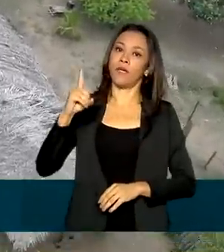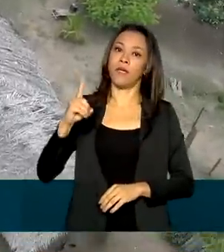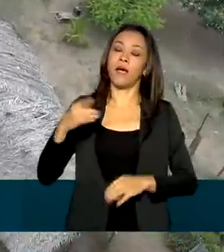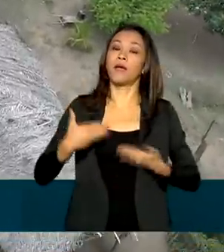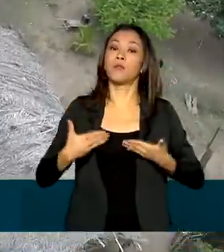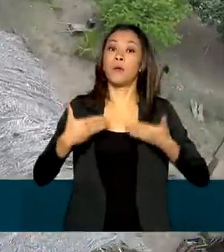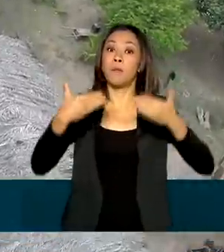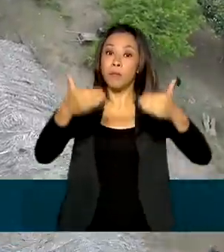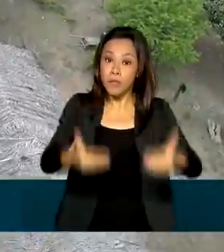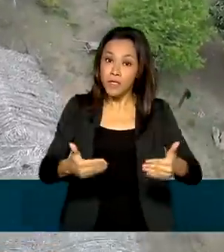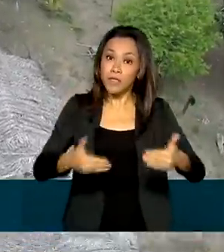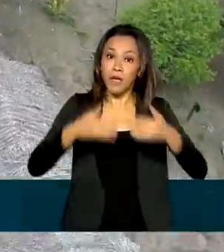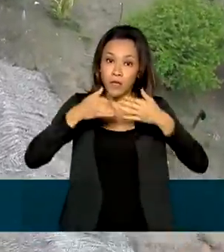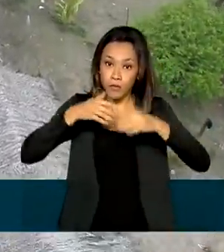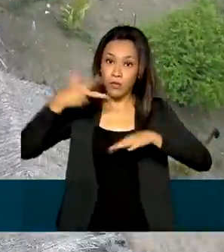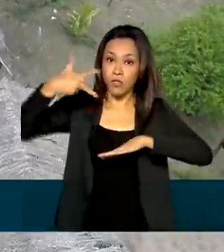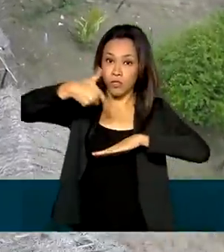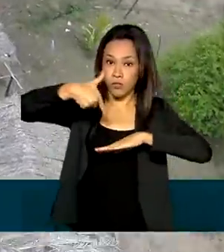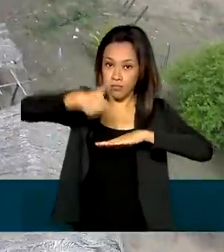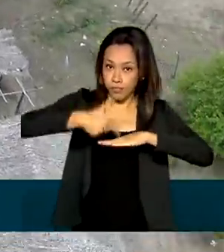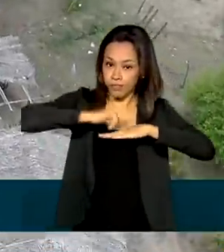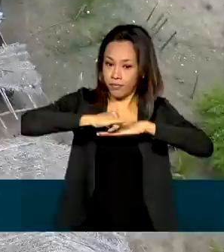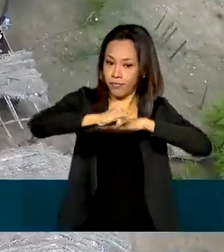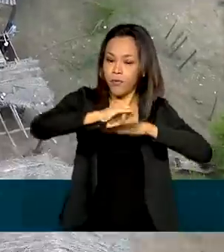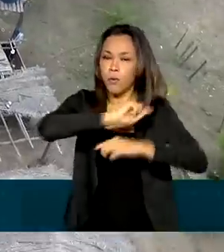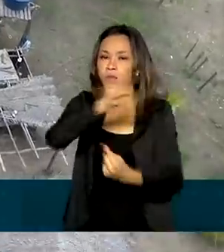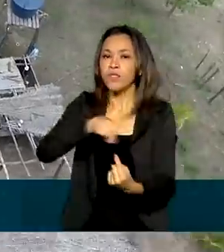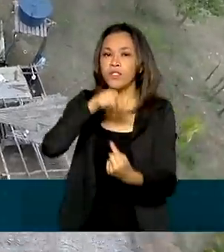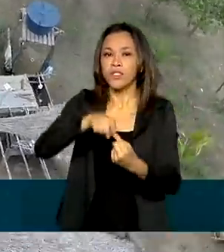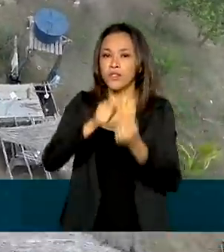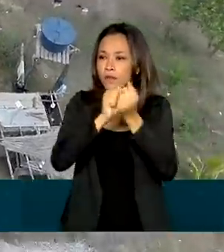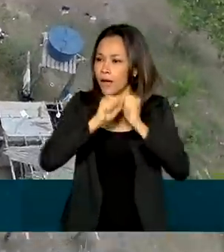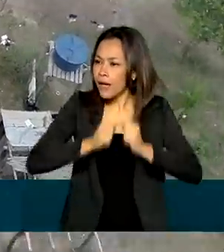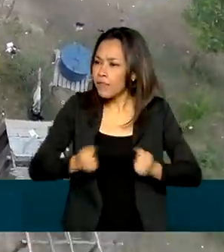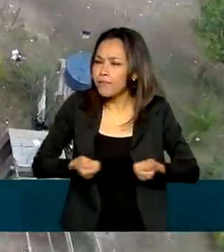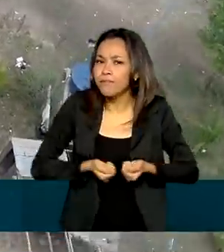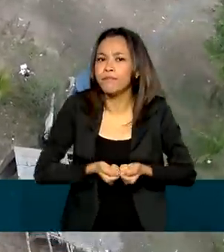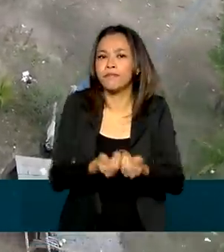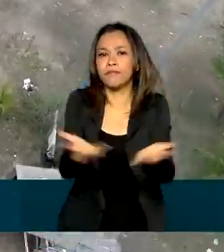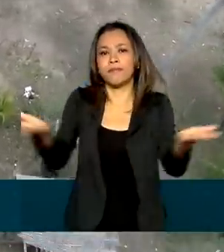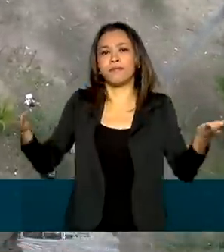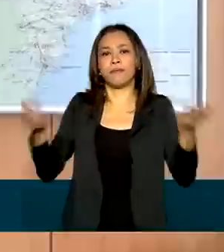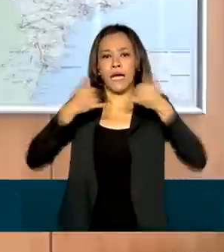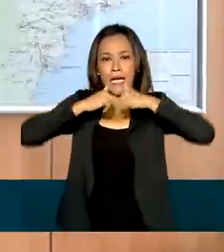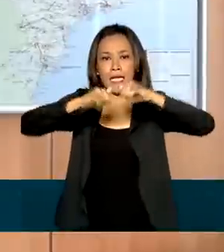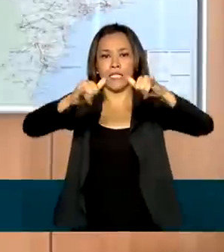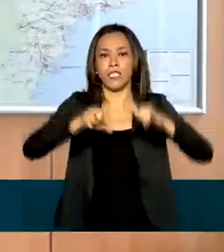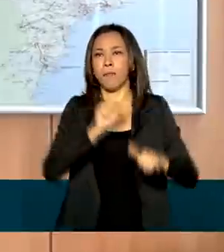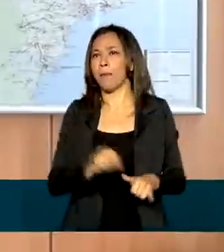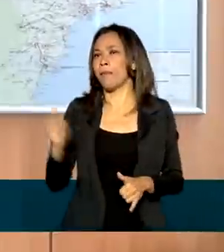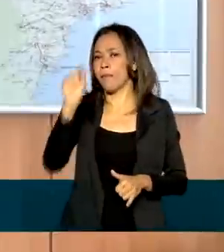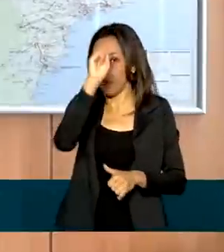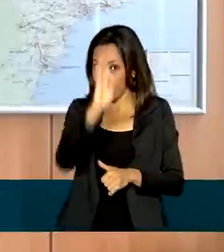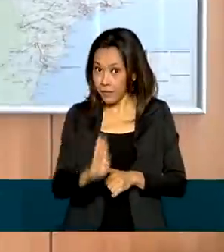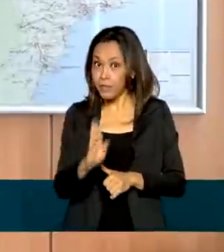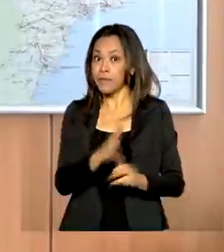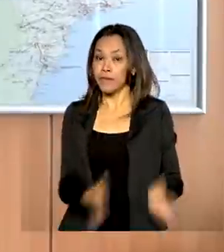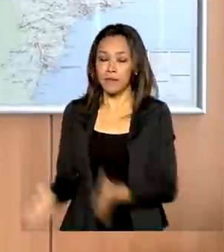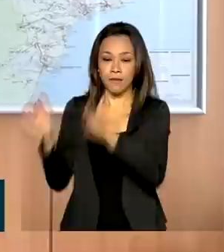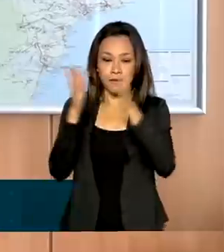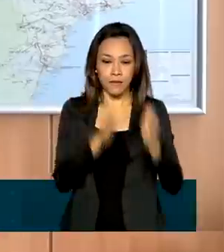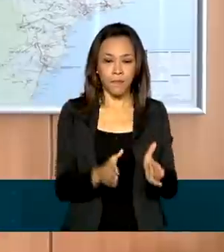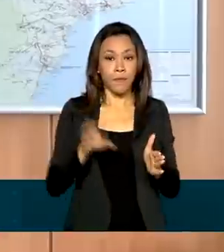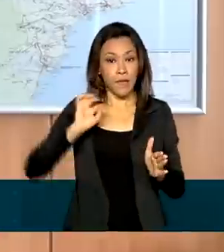Minas e Energia. E tem como foco universalizar o acesso à energia elétrica em todo o país. O projeto será realizado